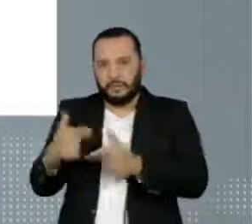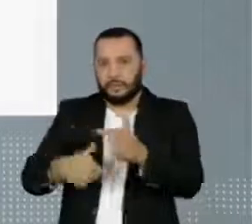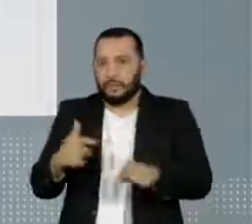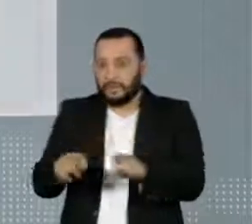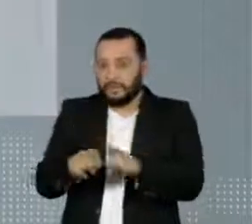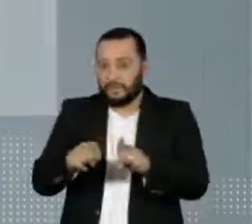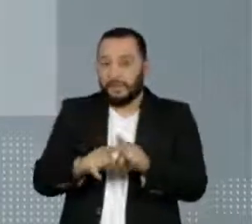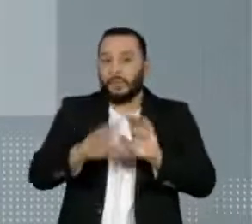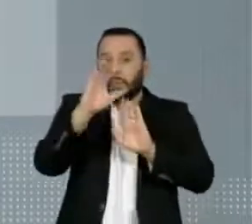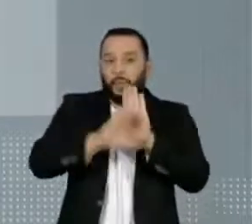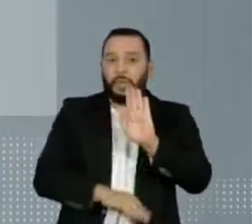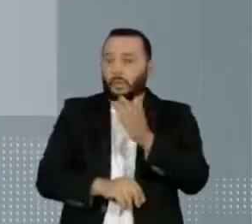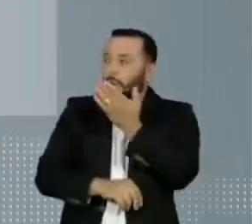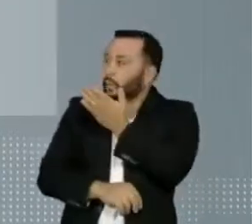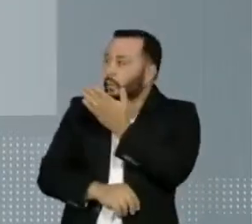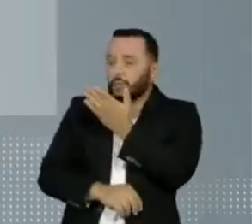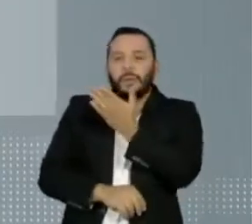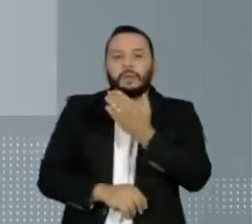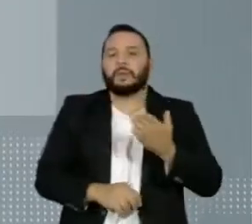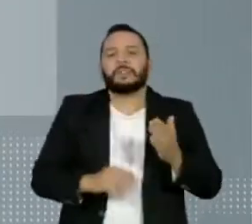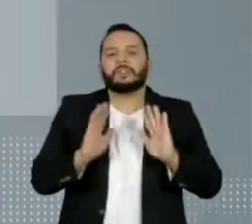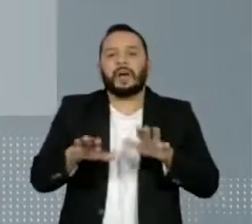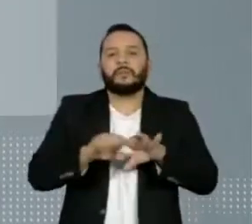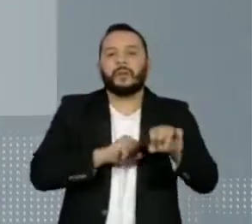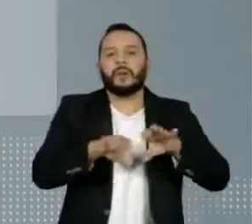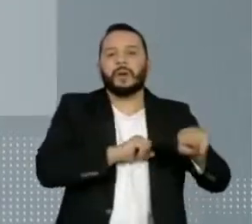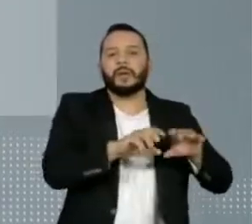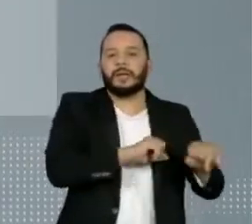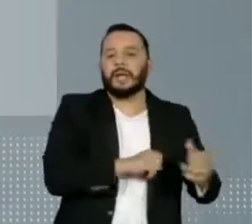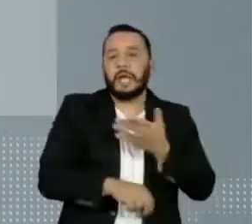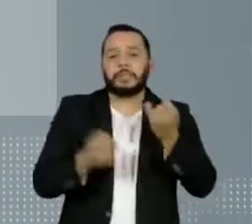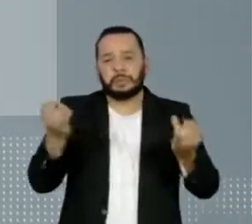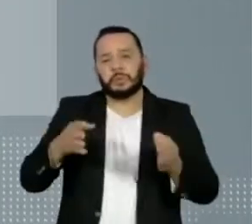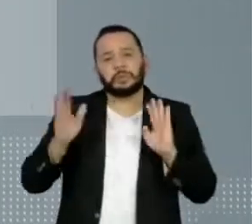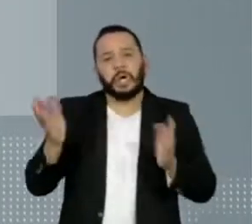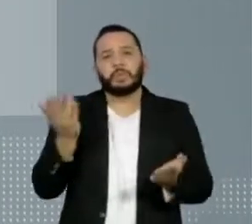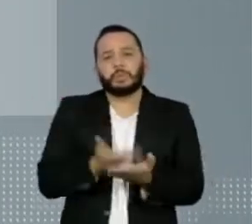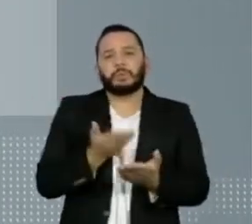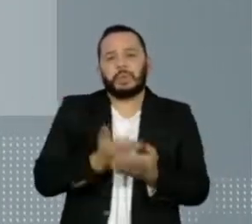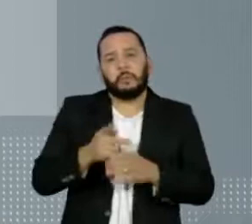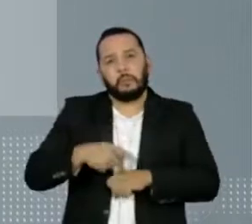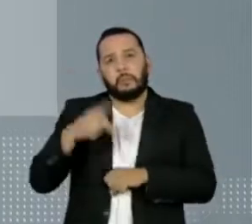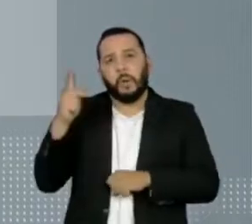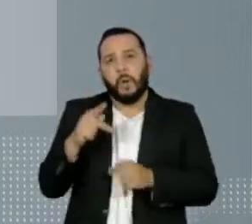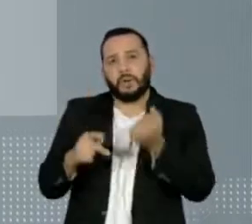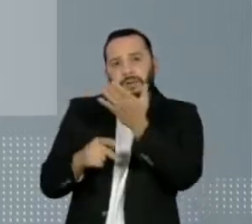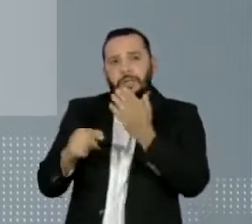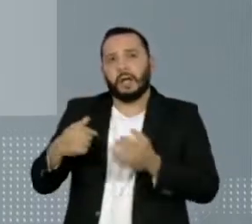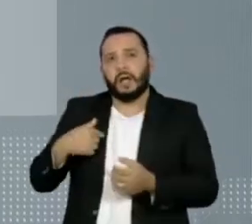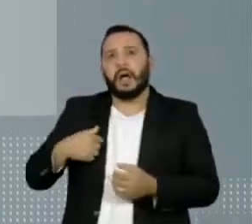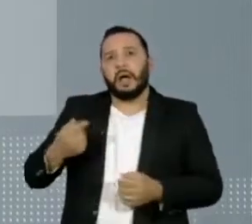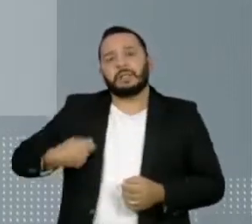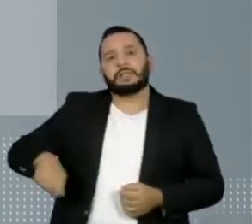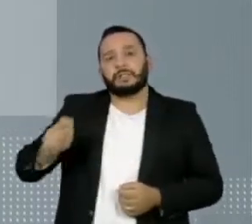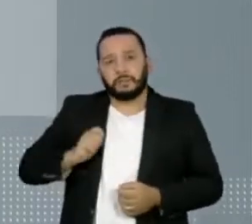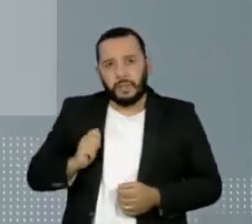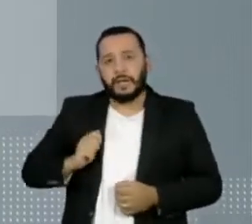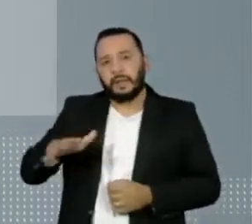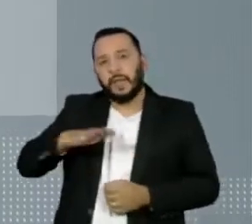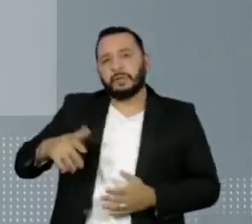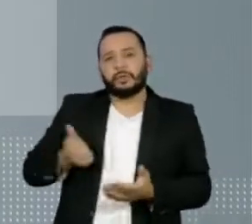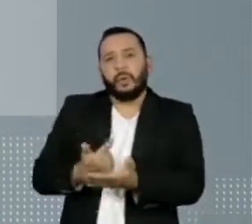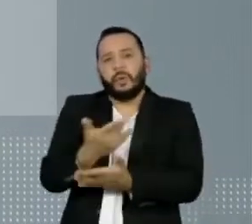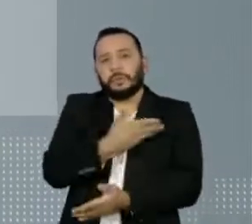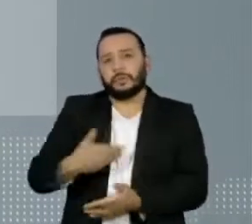Tribunal Regional Federal da Primeira Região, o magistrado diz ter feito uma pós-graduação em compras públicas pela